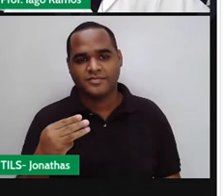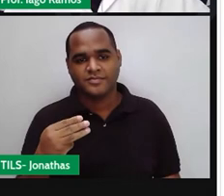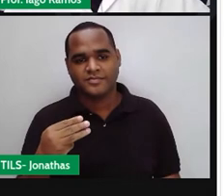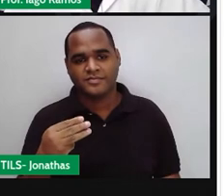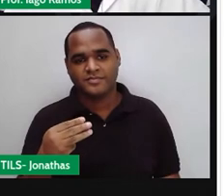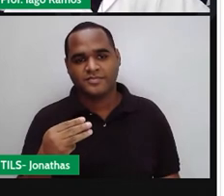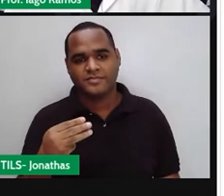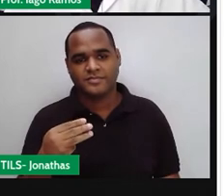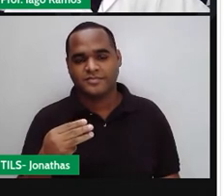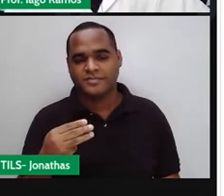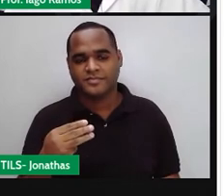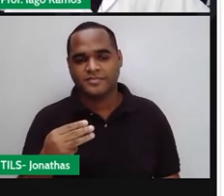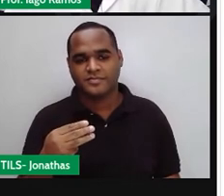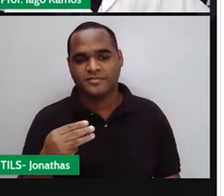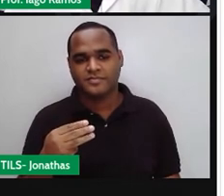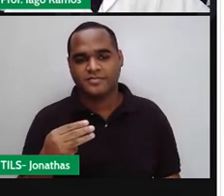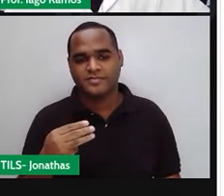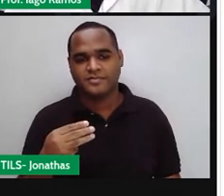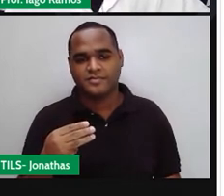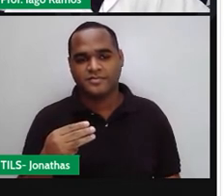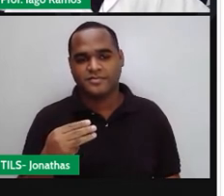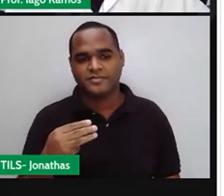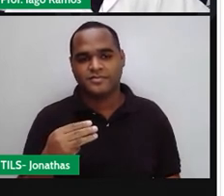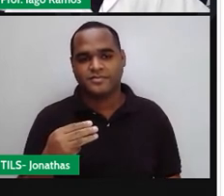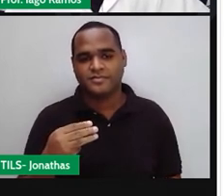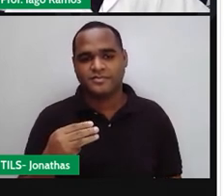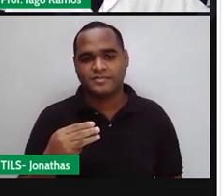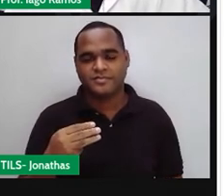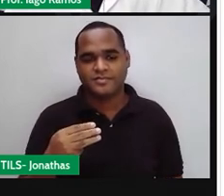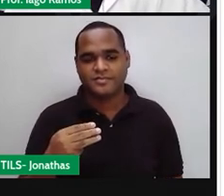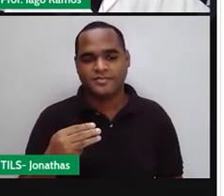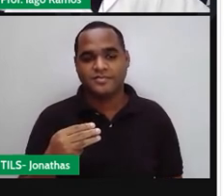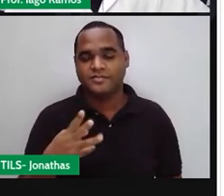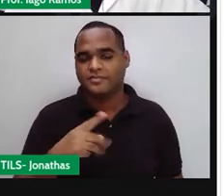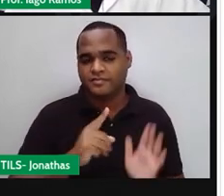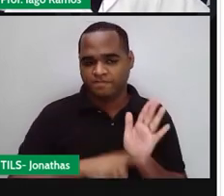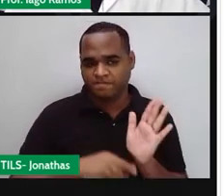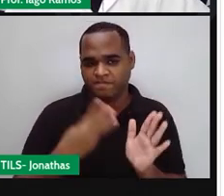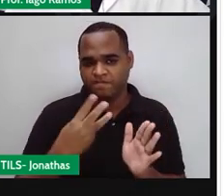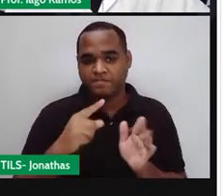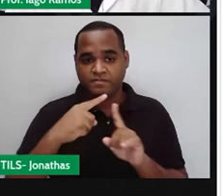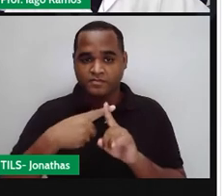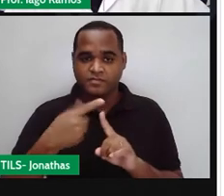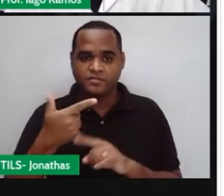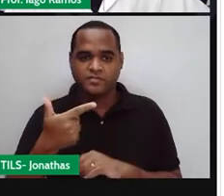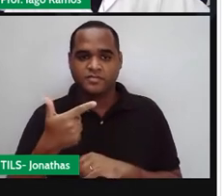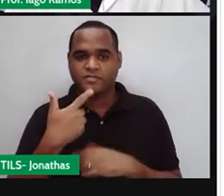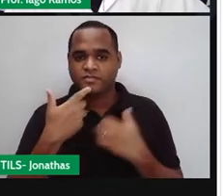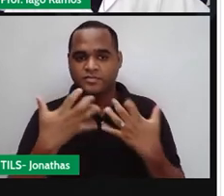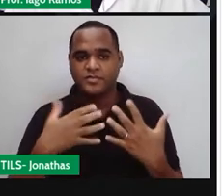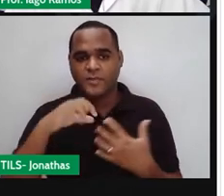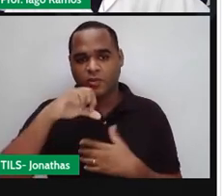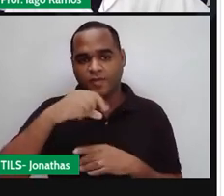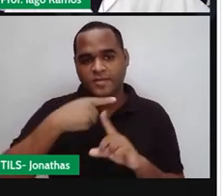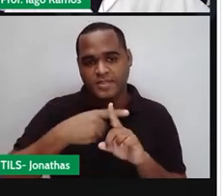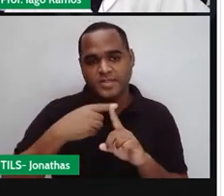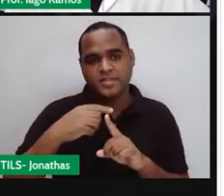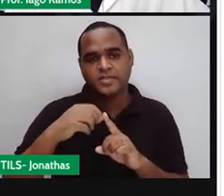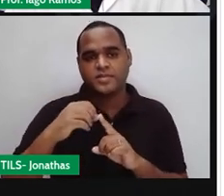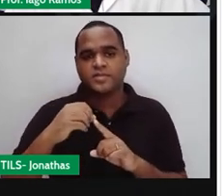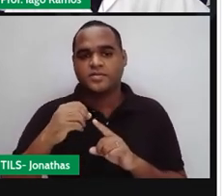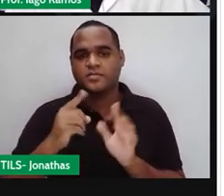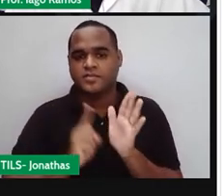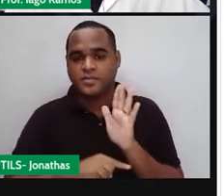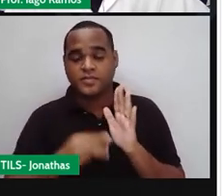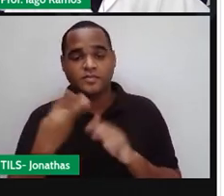Olhe para os sinais aqui, ó, desses números, ó. Ah, professor, estou vendo ali. O nove é positivo, o três é